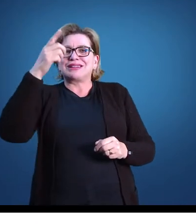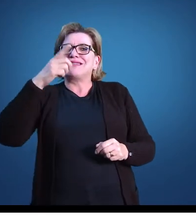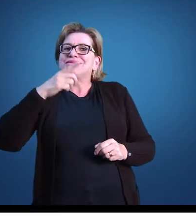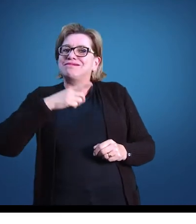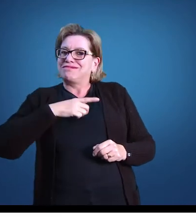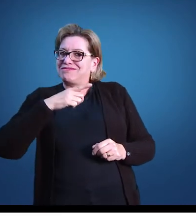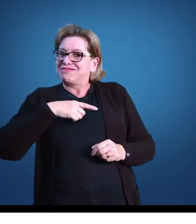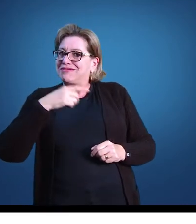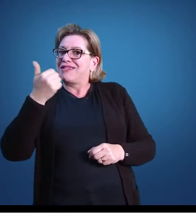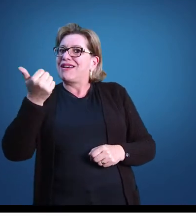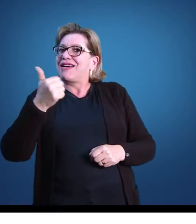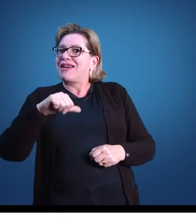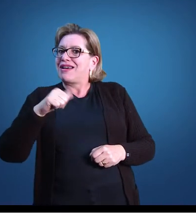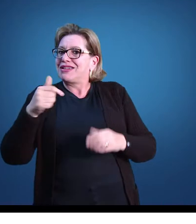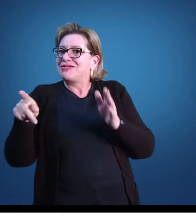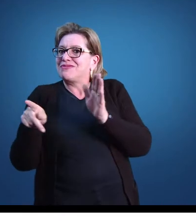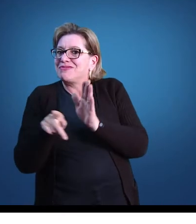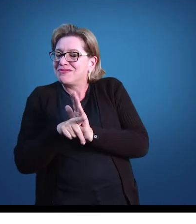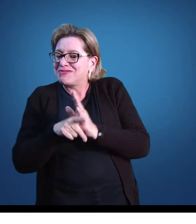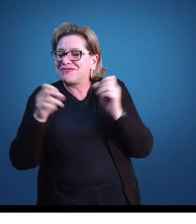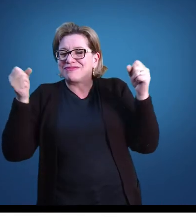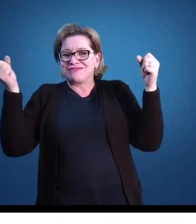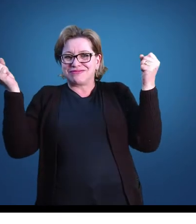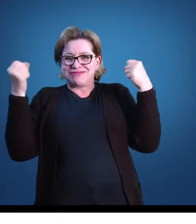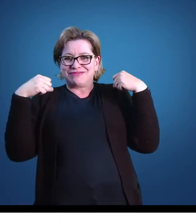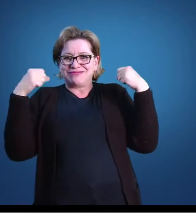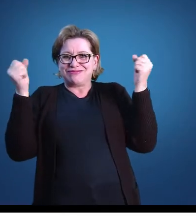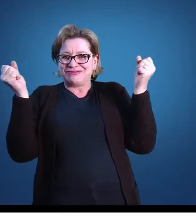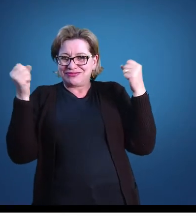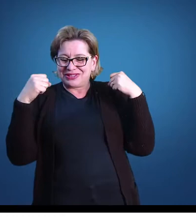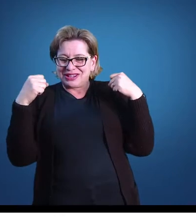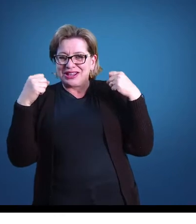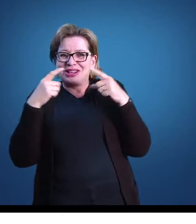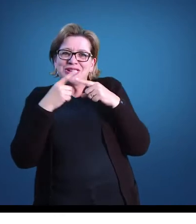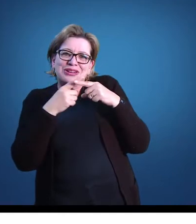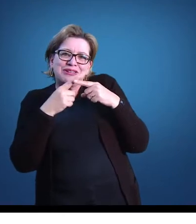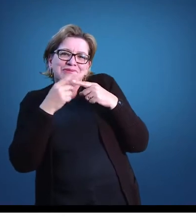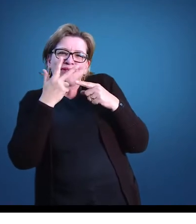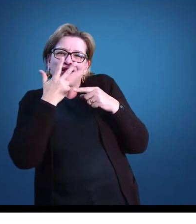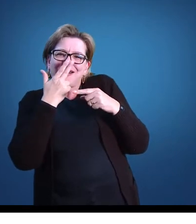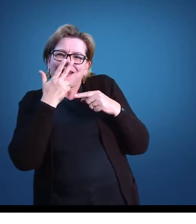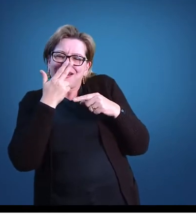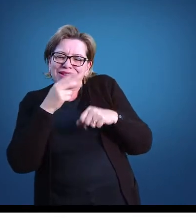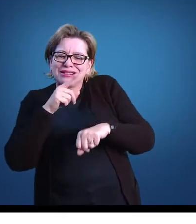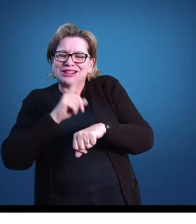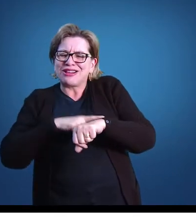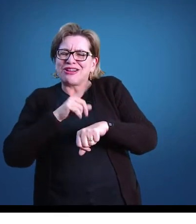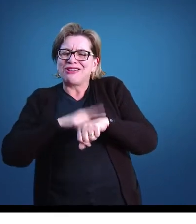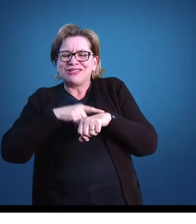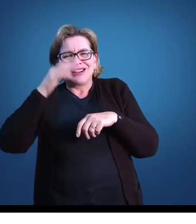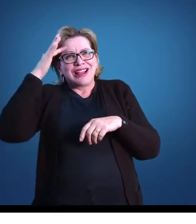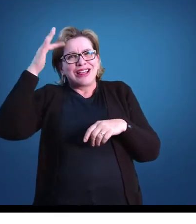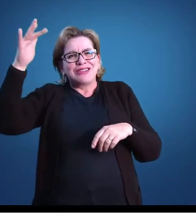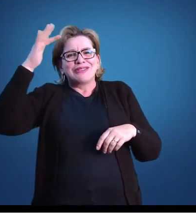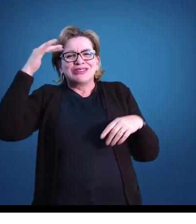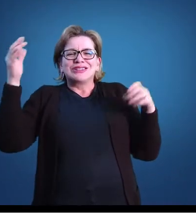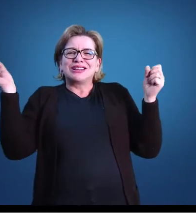dentro das aulas de educação física. Porque é o momento em que eles imaginam que a educação física é aquele